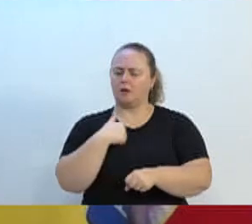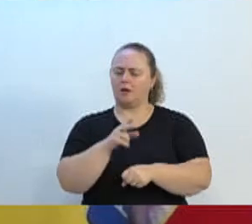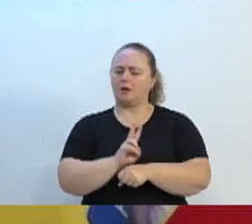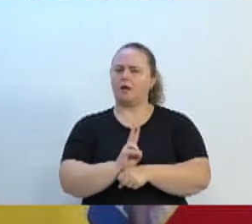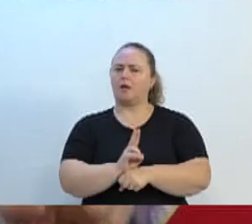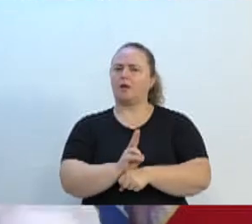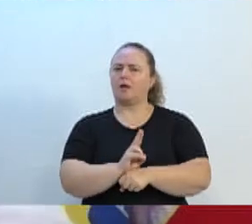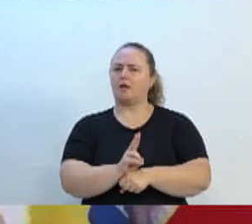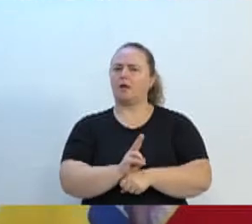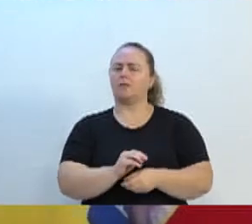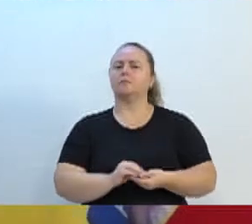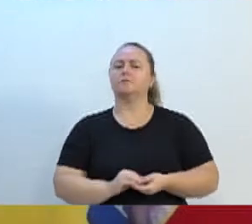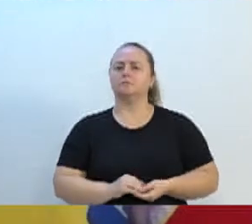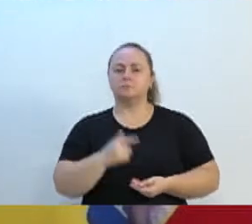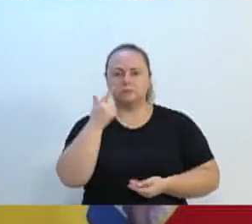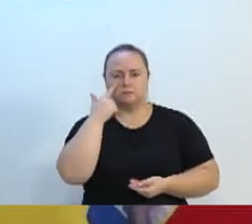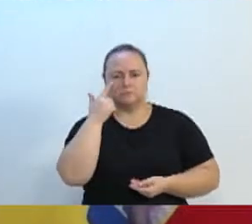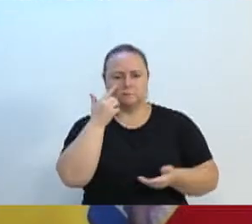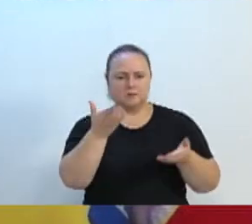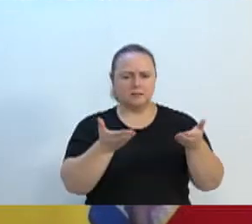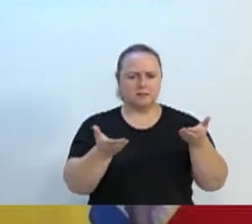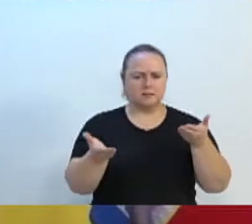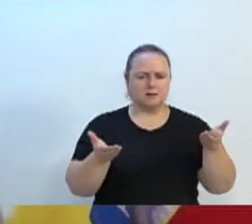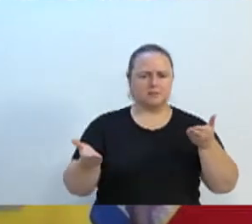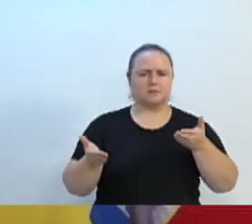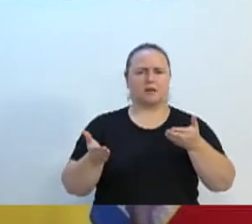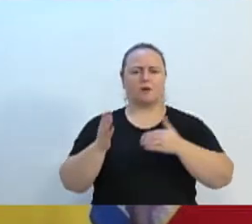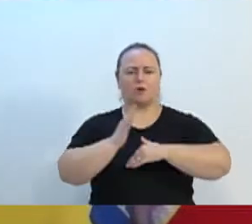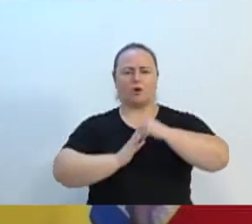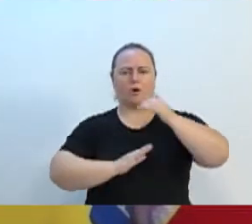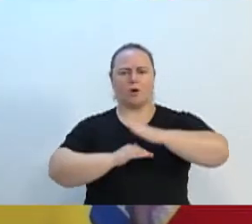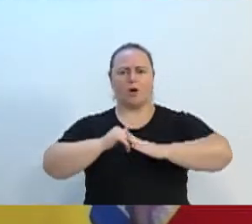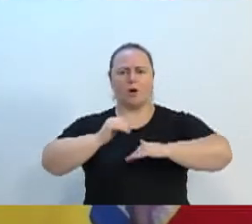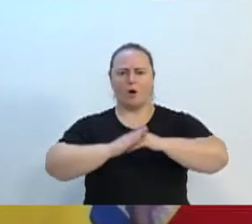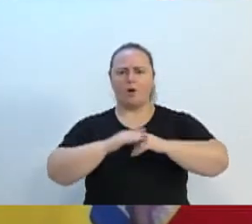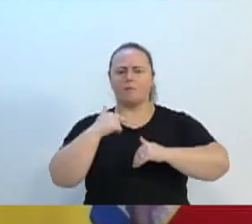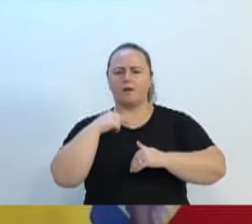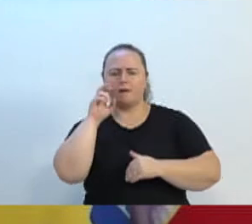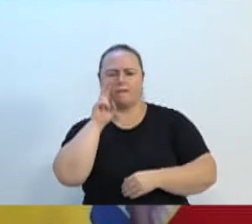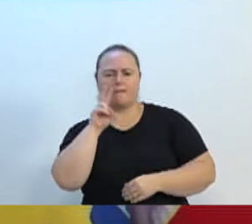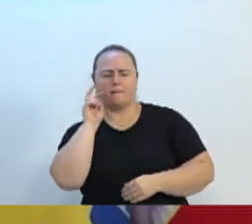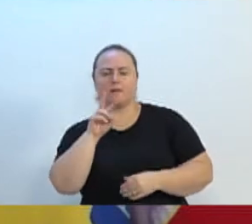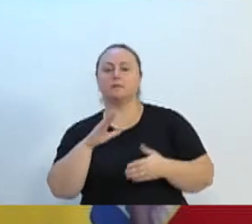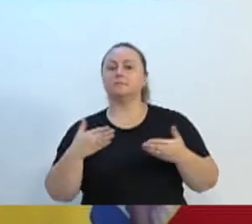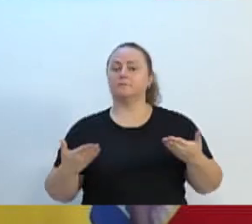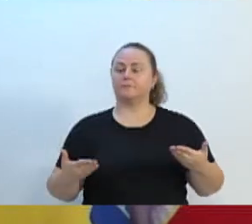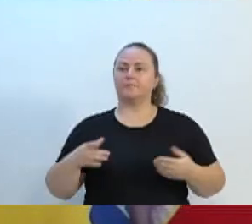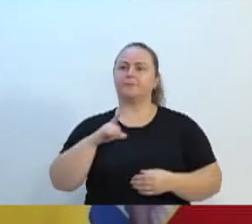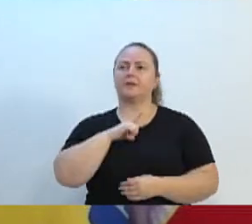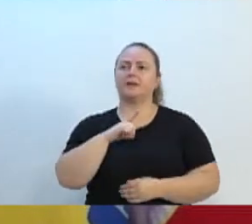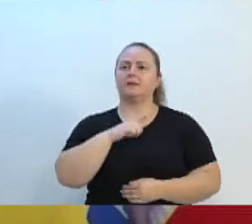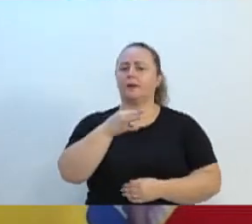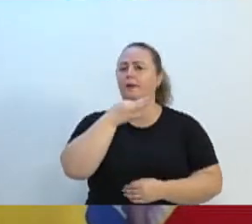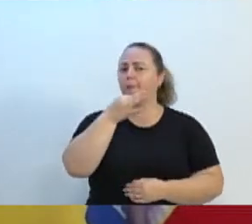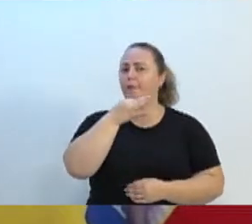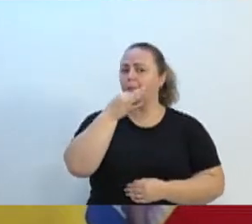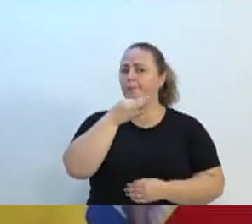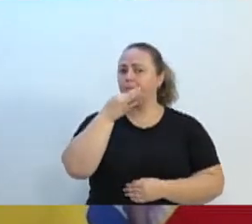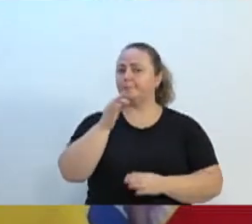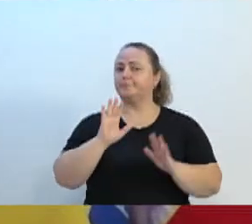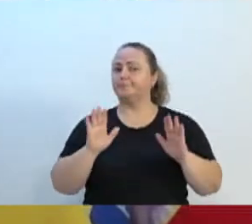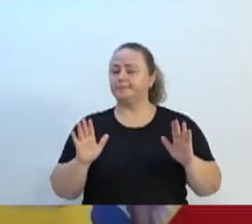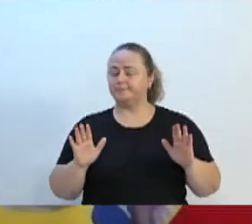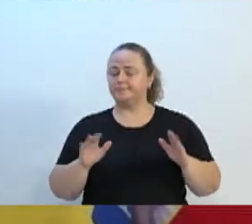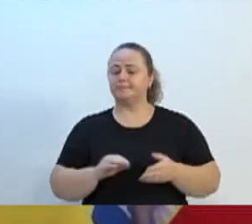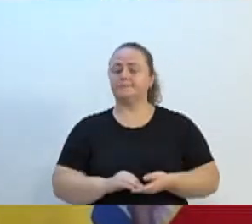acompanhar a licitação. Vou acompanhar a obra do começo até o final. Tem um comentário ali que a sobra saiu por algum outro motivo.